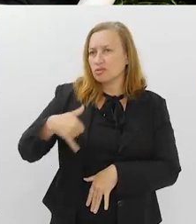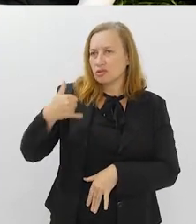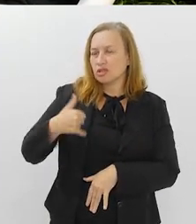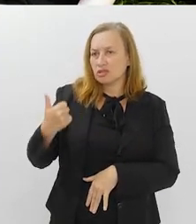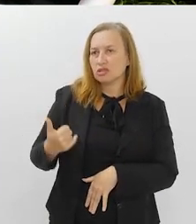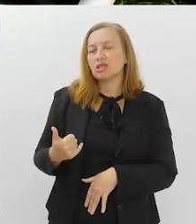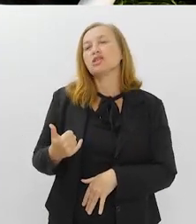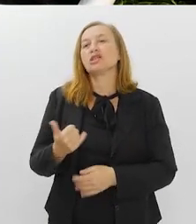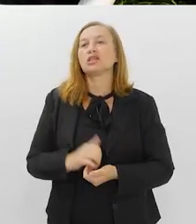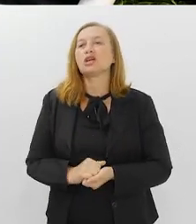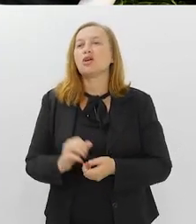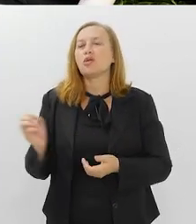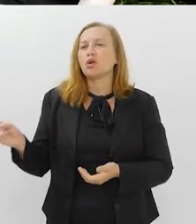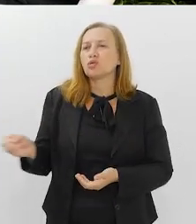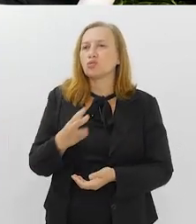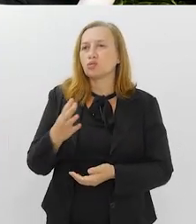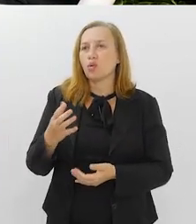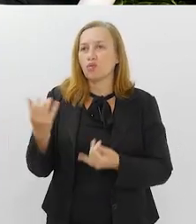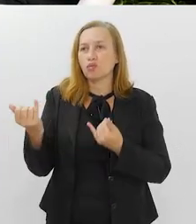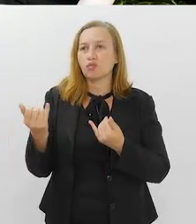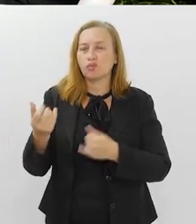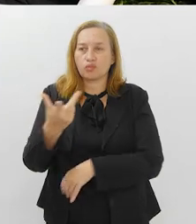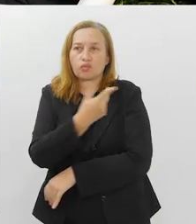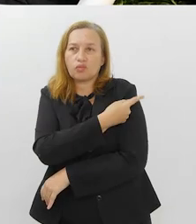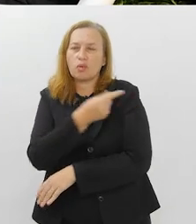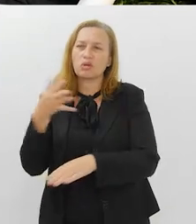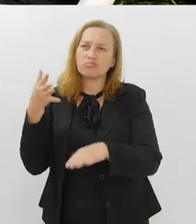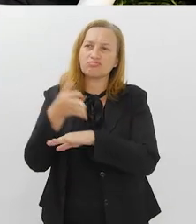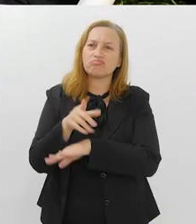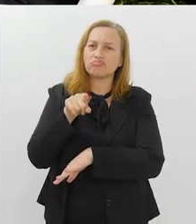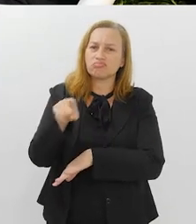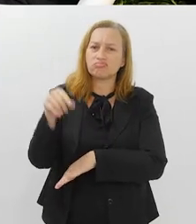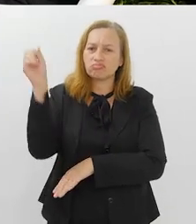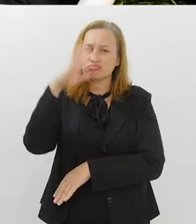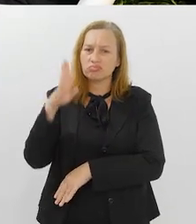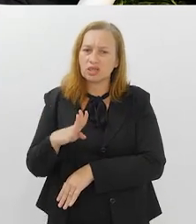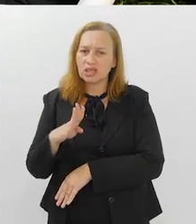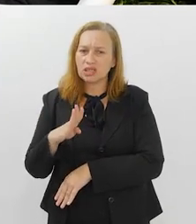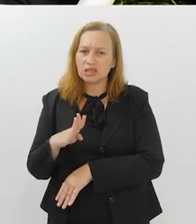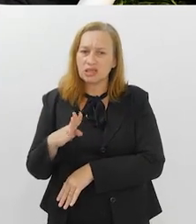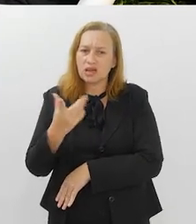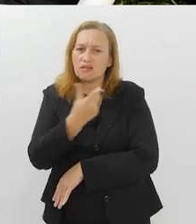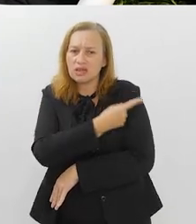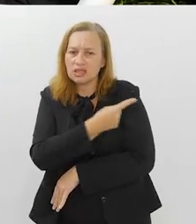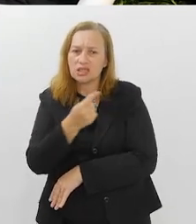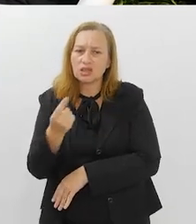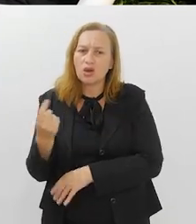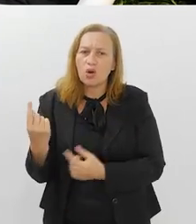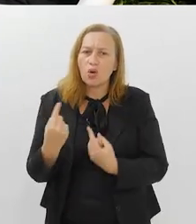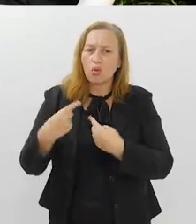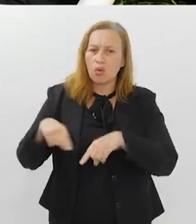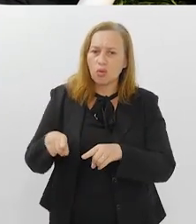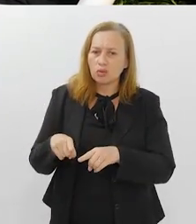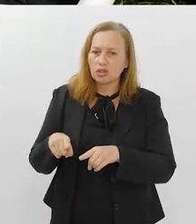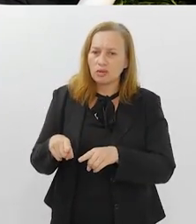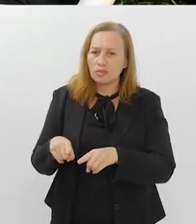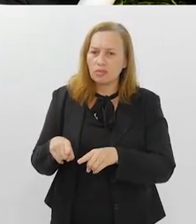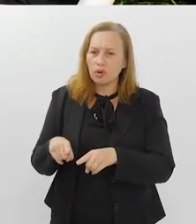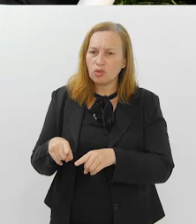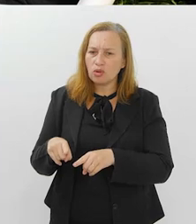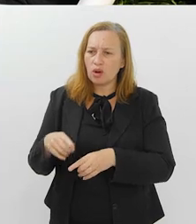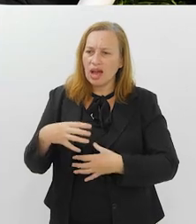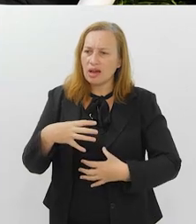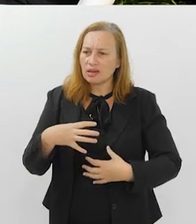gente como são elaboradas essas novas vacinas, acho que está pra chegar aí também no Brasil, é vacina contra bronquiolite, né, a